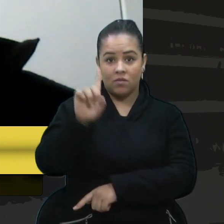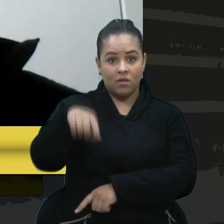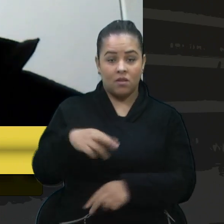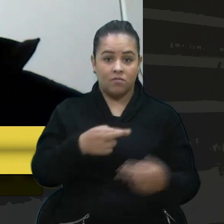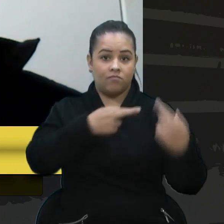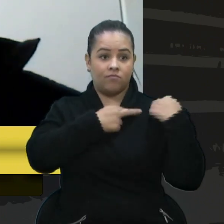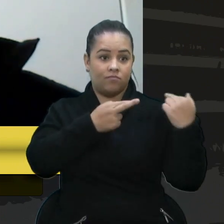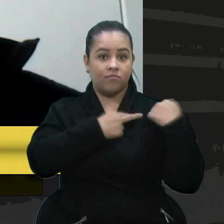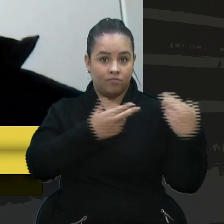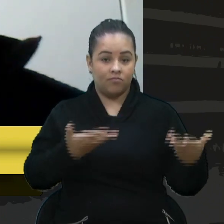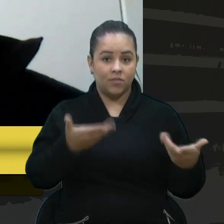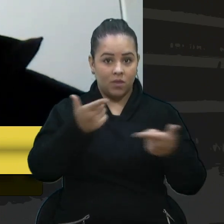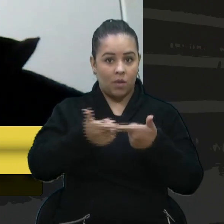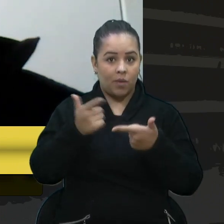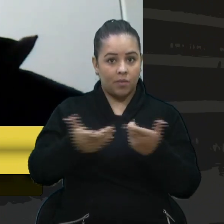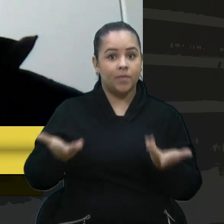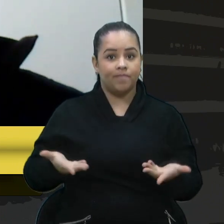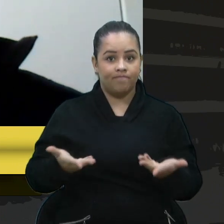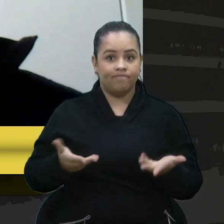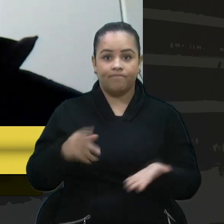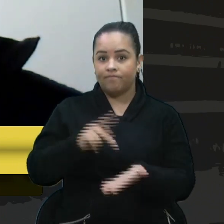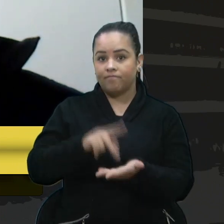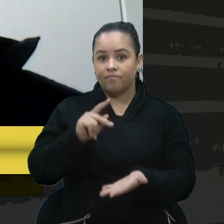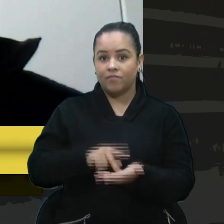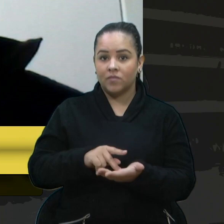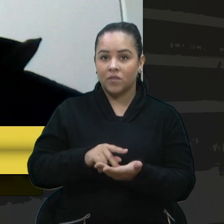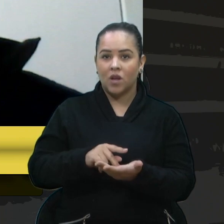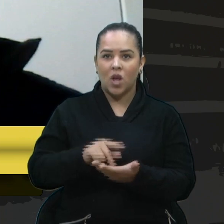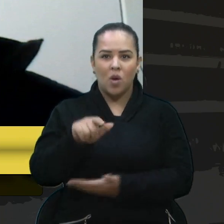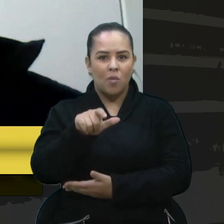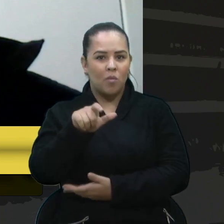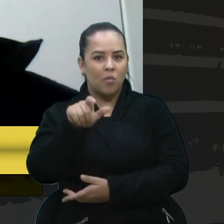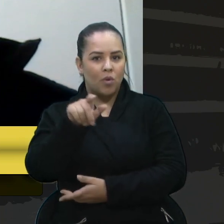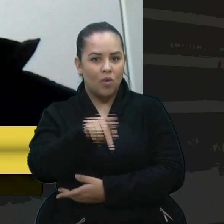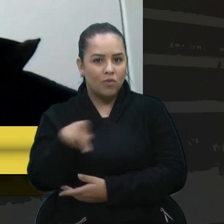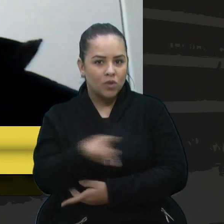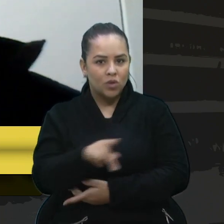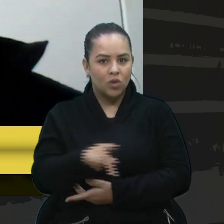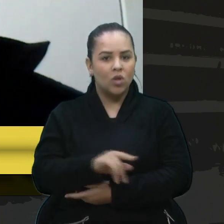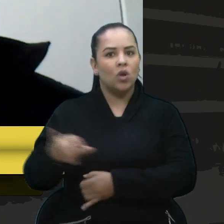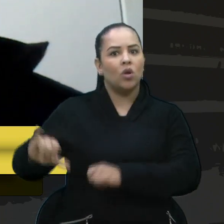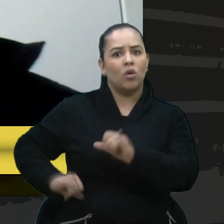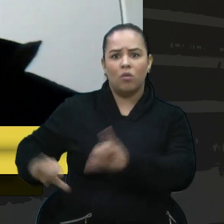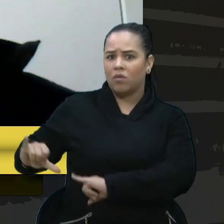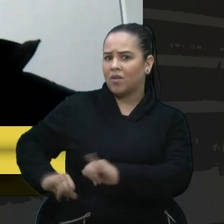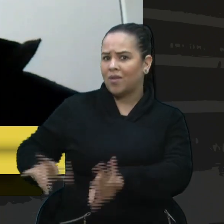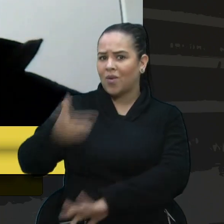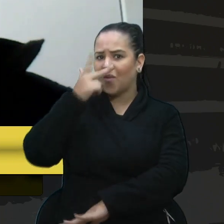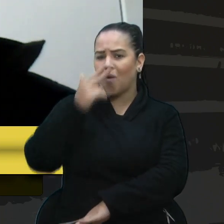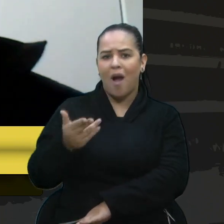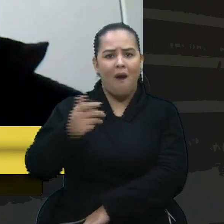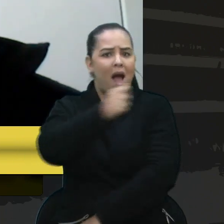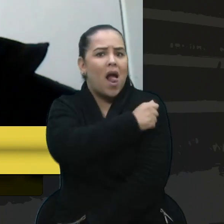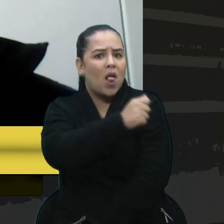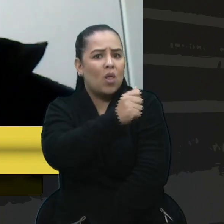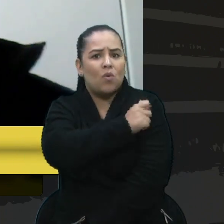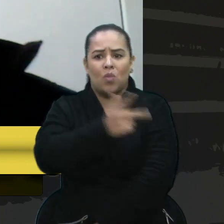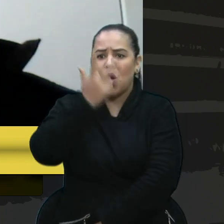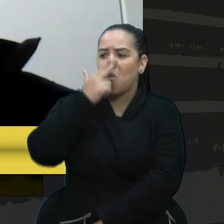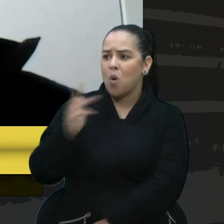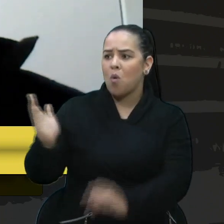por esse problema. Aliás, os professores sofrem as consequências assim como os alunos, como a comunidade escolar.